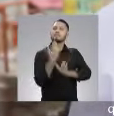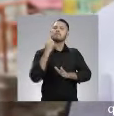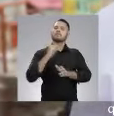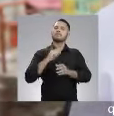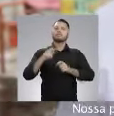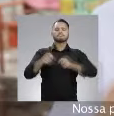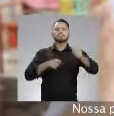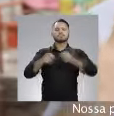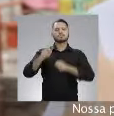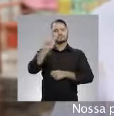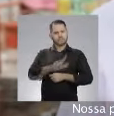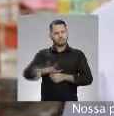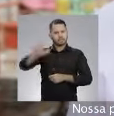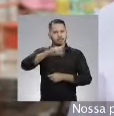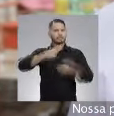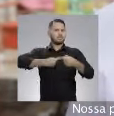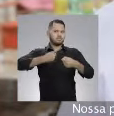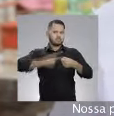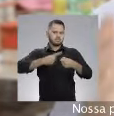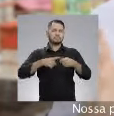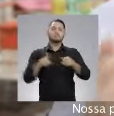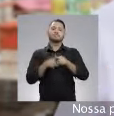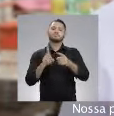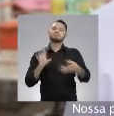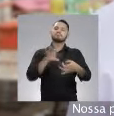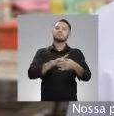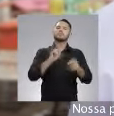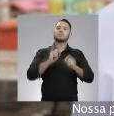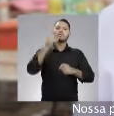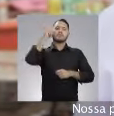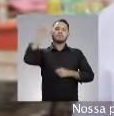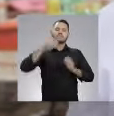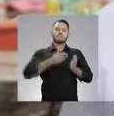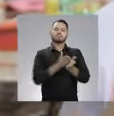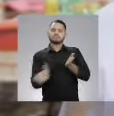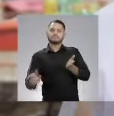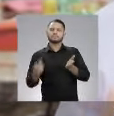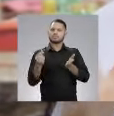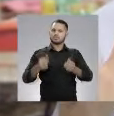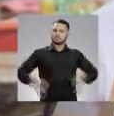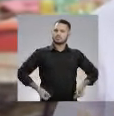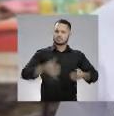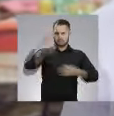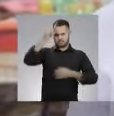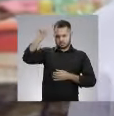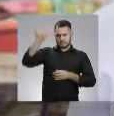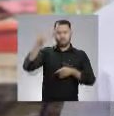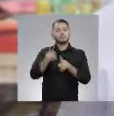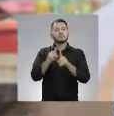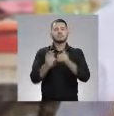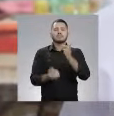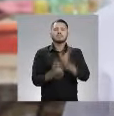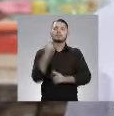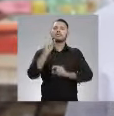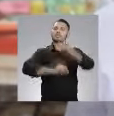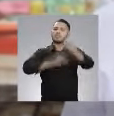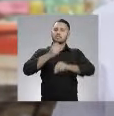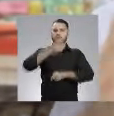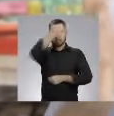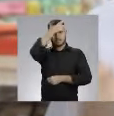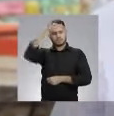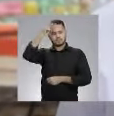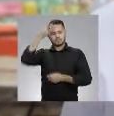público. Nossa proposta é implantar a controladoria geral do município e, com isso, combater os desvios e desperdícios.